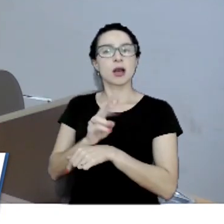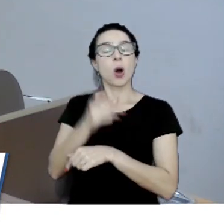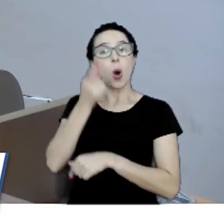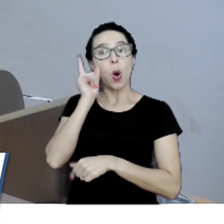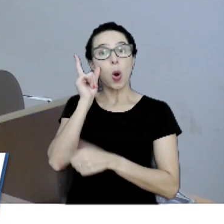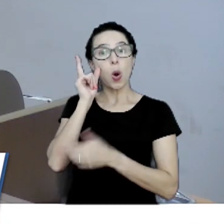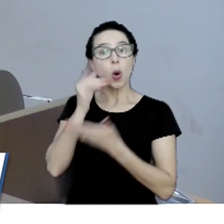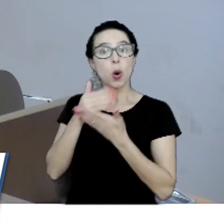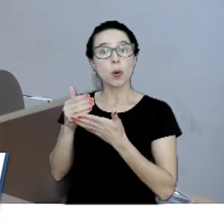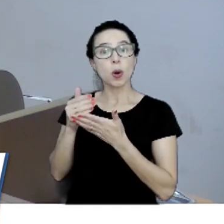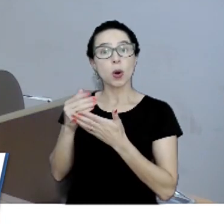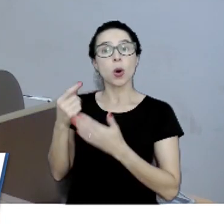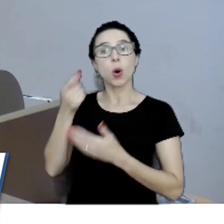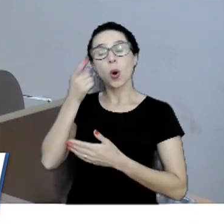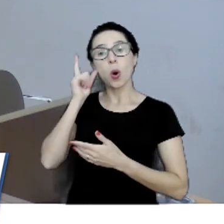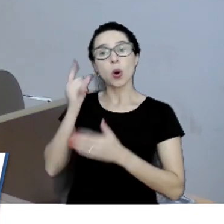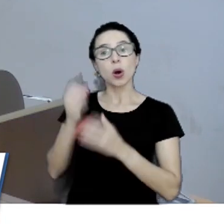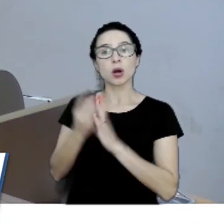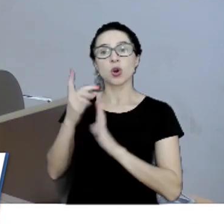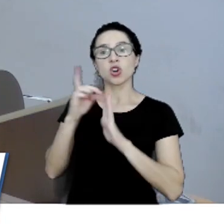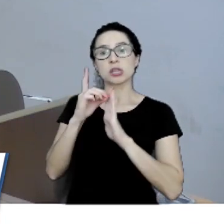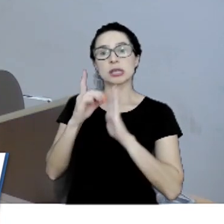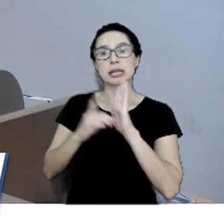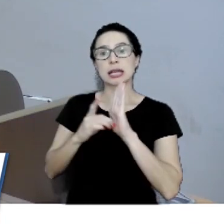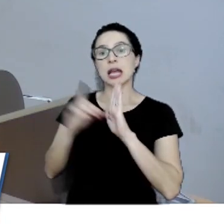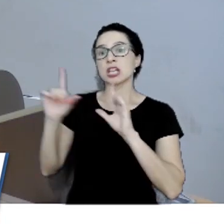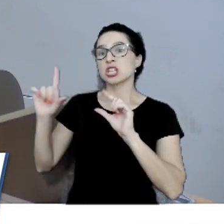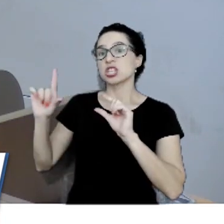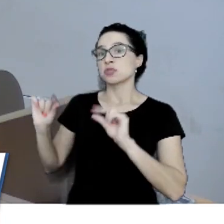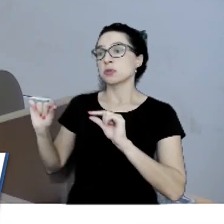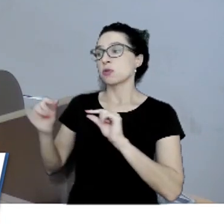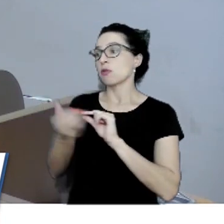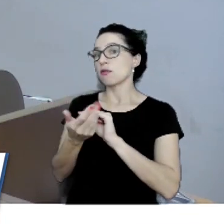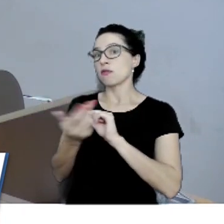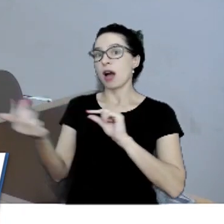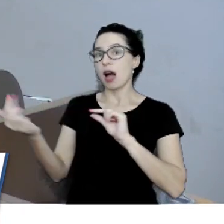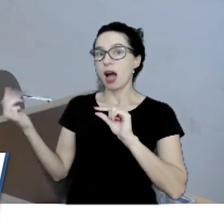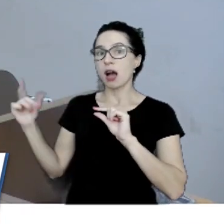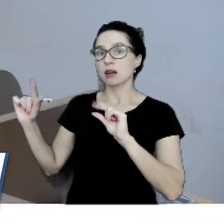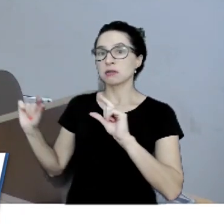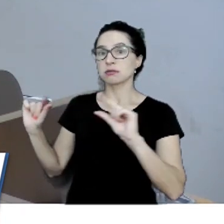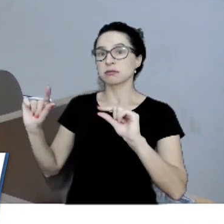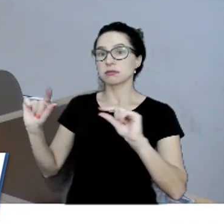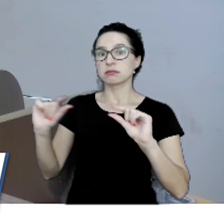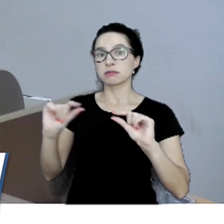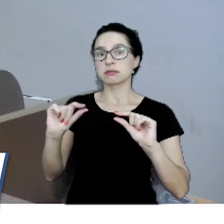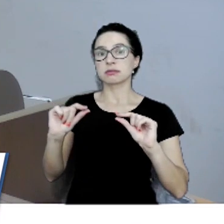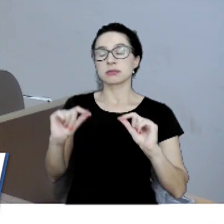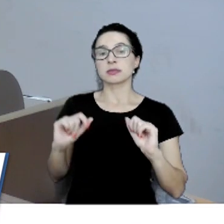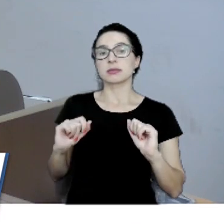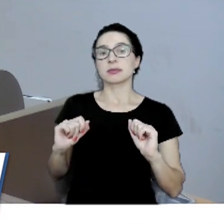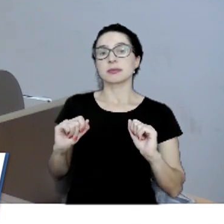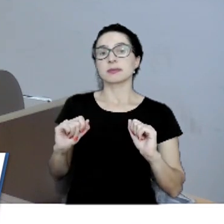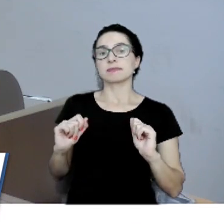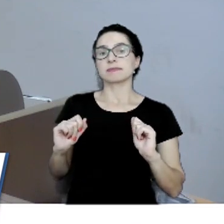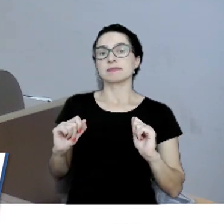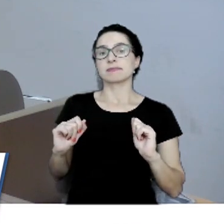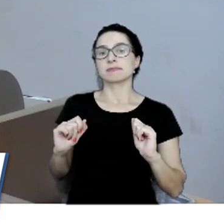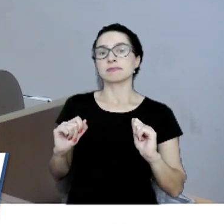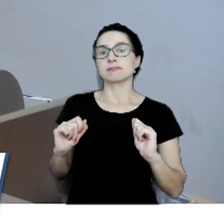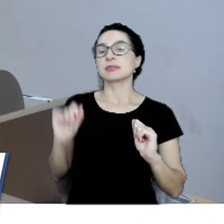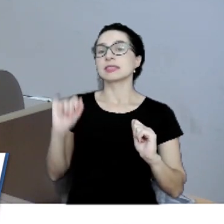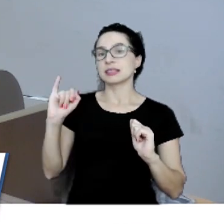Ontem, ele fez um decreto no qual ele abaixou vários, ele